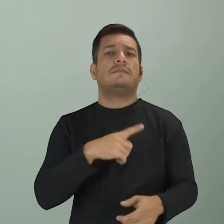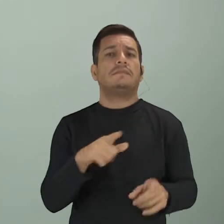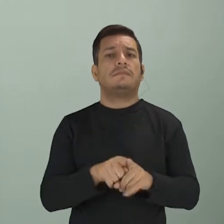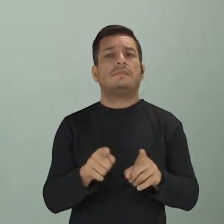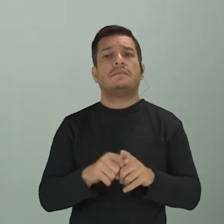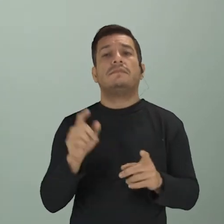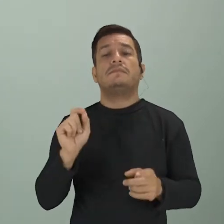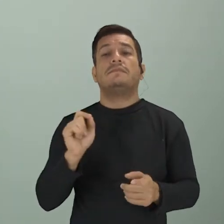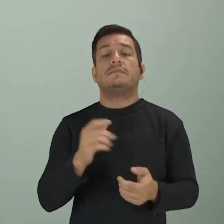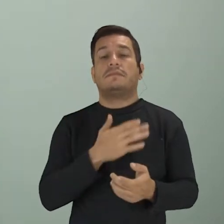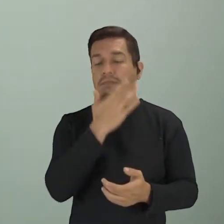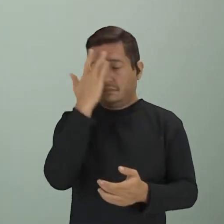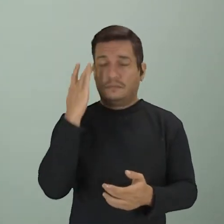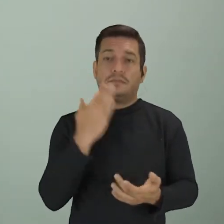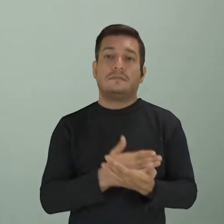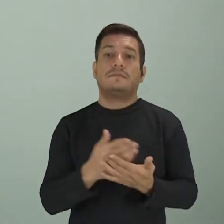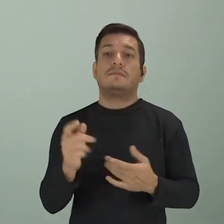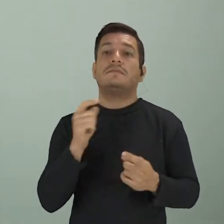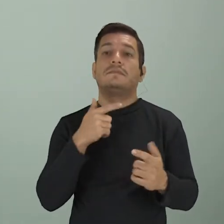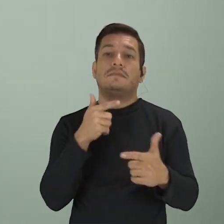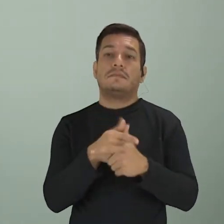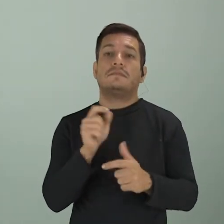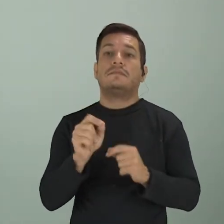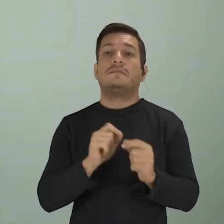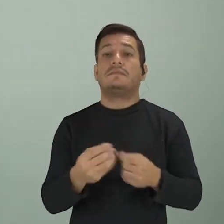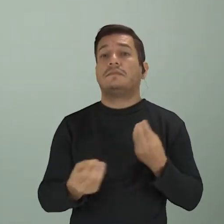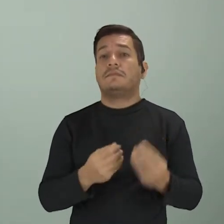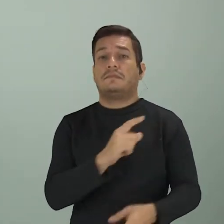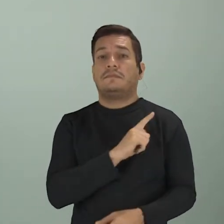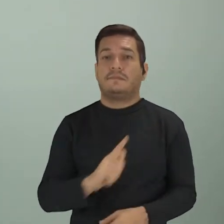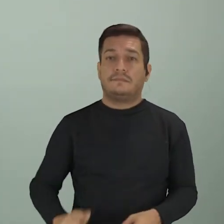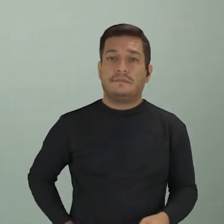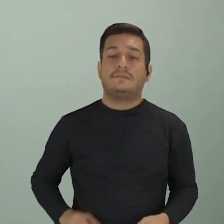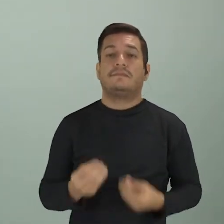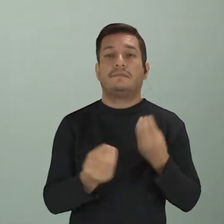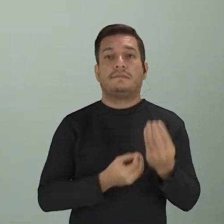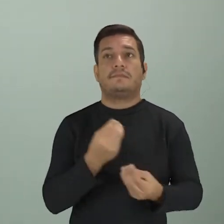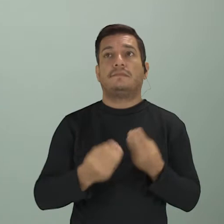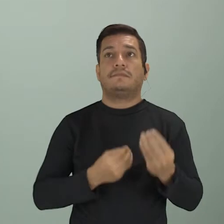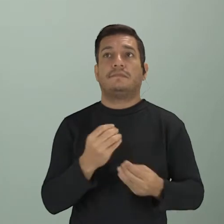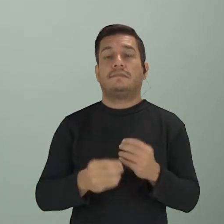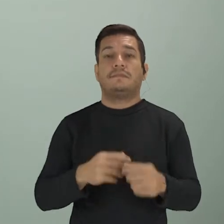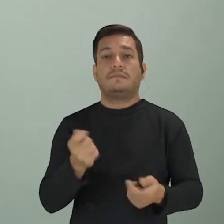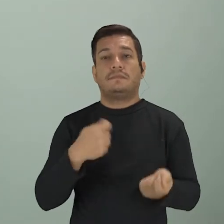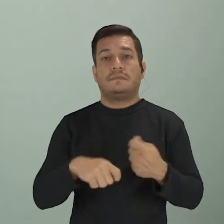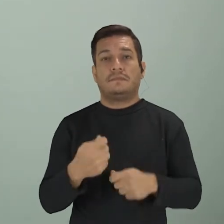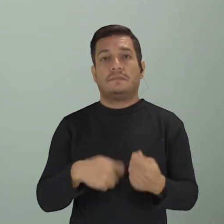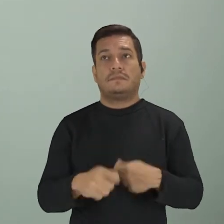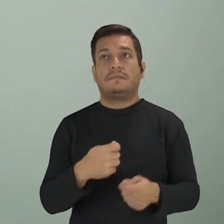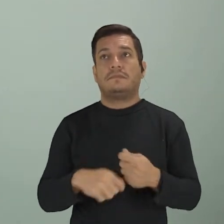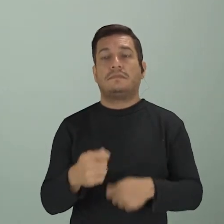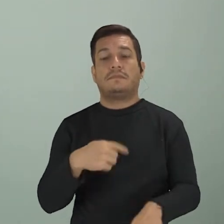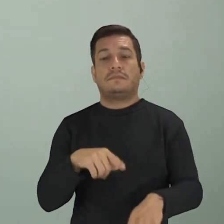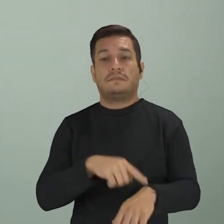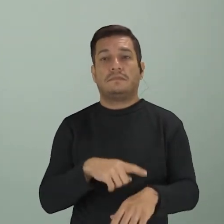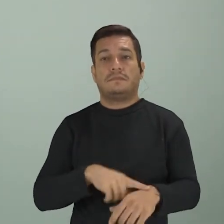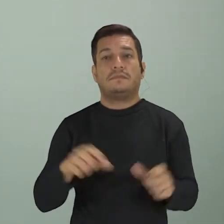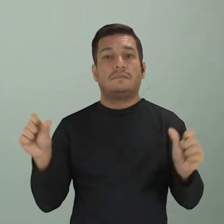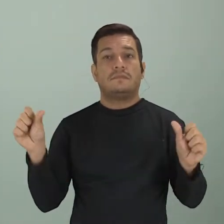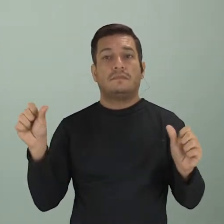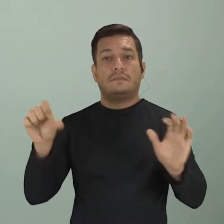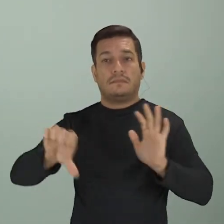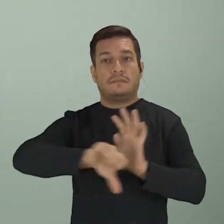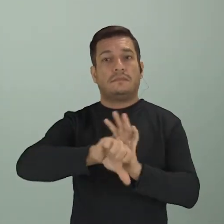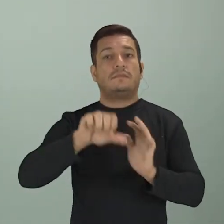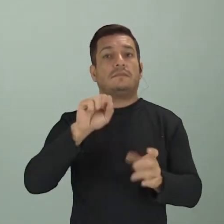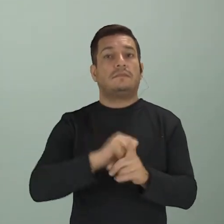pessoas começam a criticar as formas do governo, as formas que os governos estão administrando aí esse momento de crise na